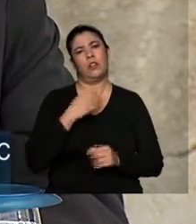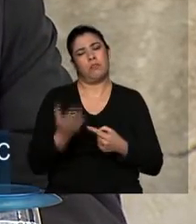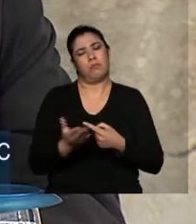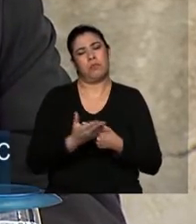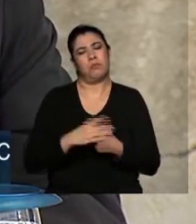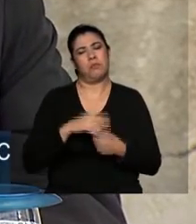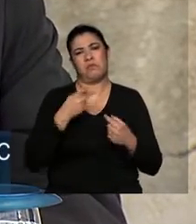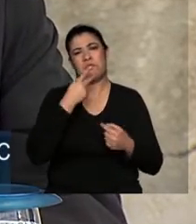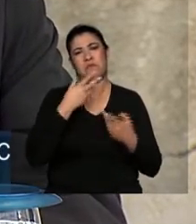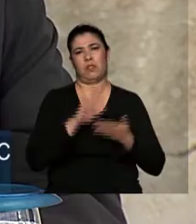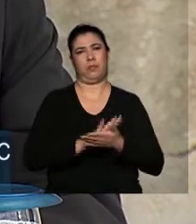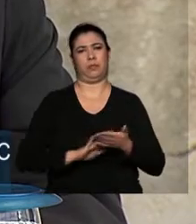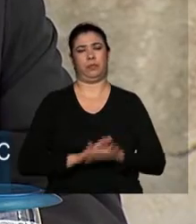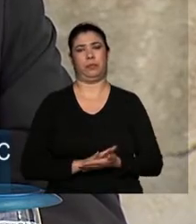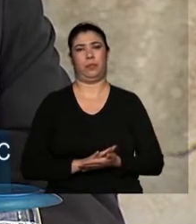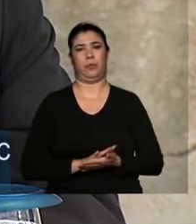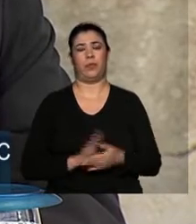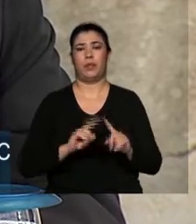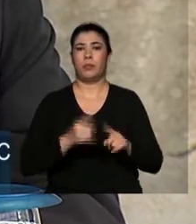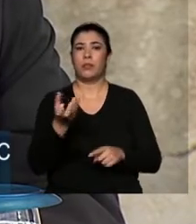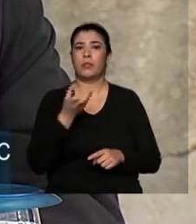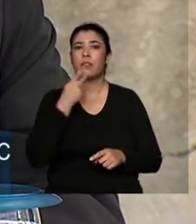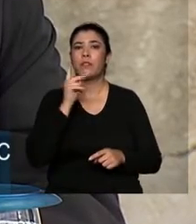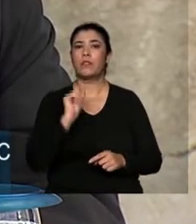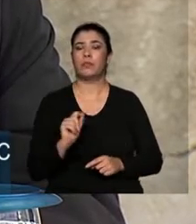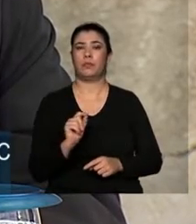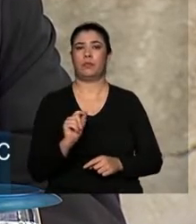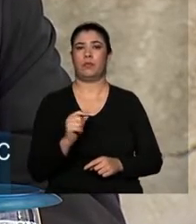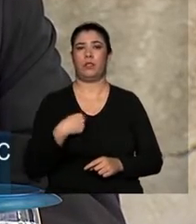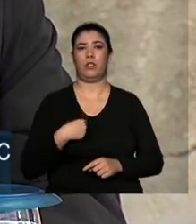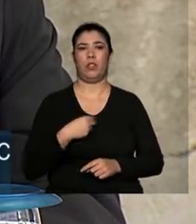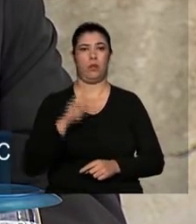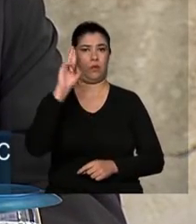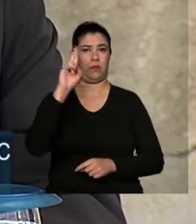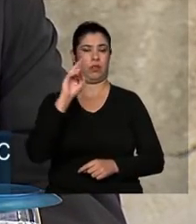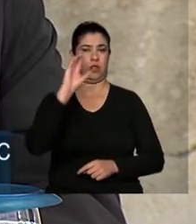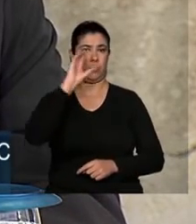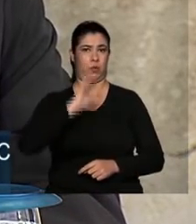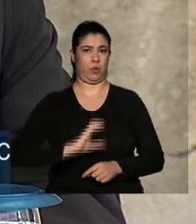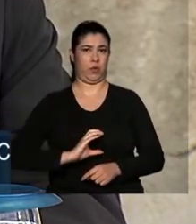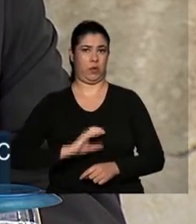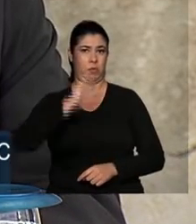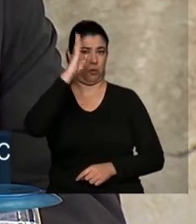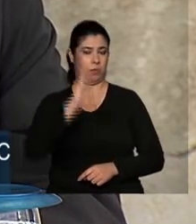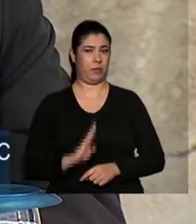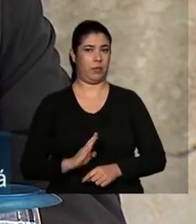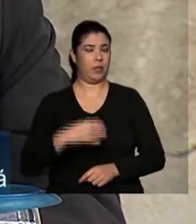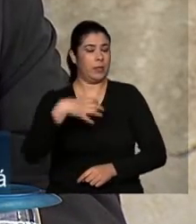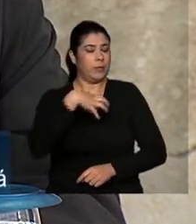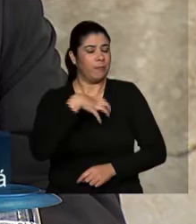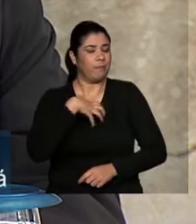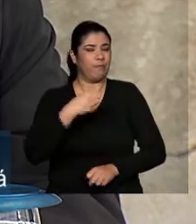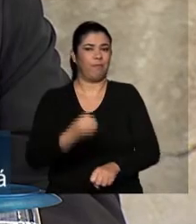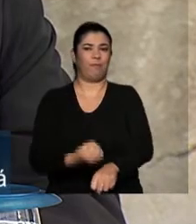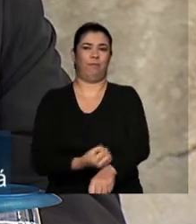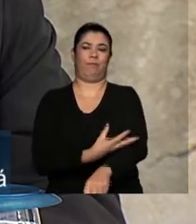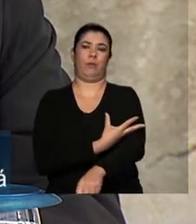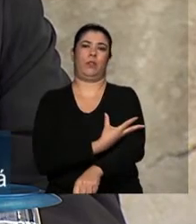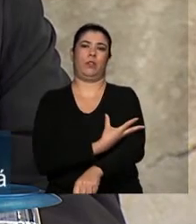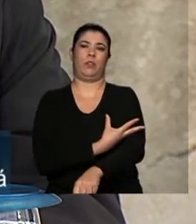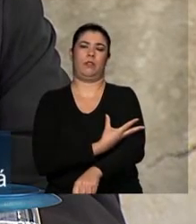também. Mas eu quero dizer, como cidadão brasileiro, que estou muito emocionado,